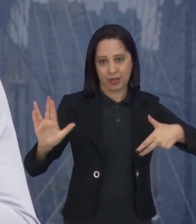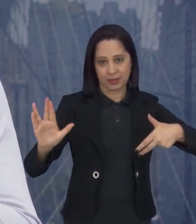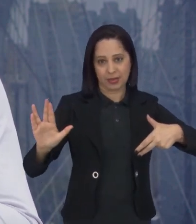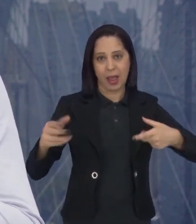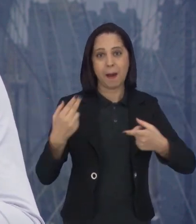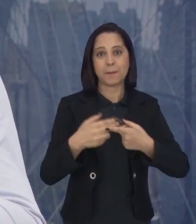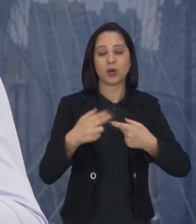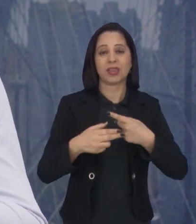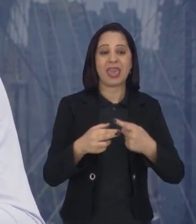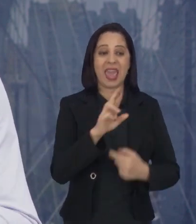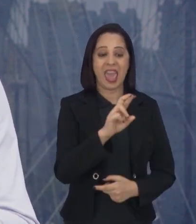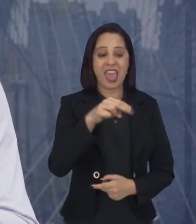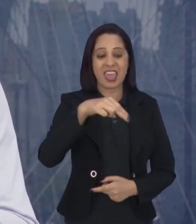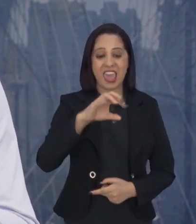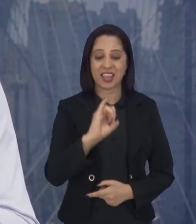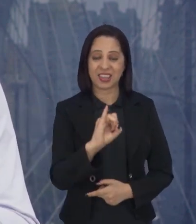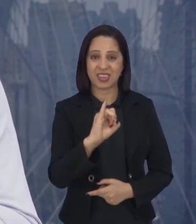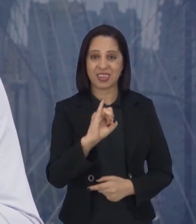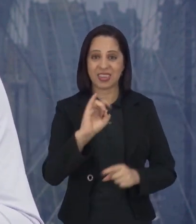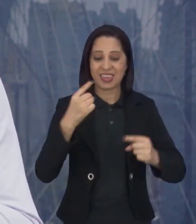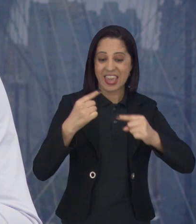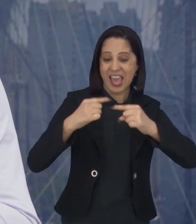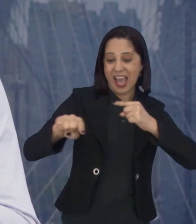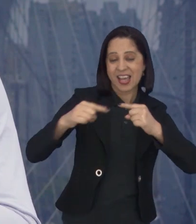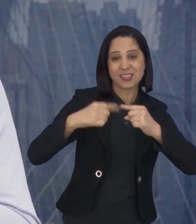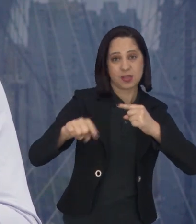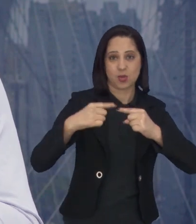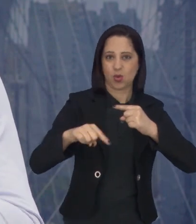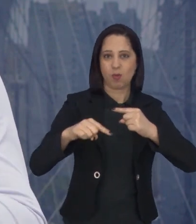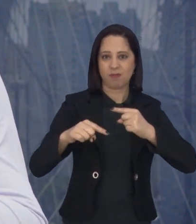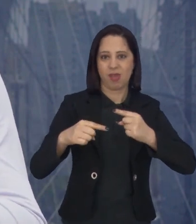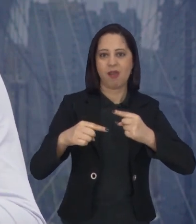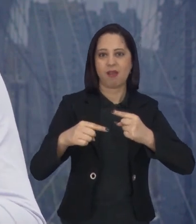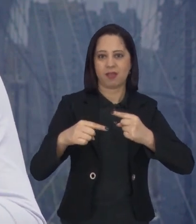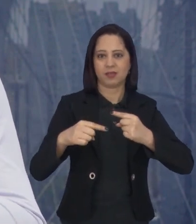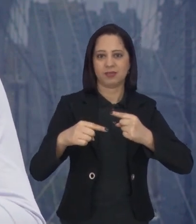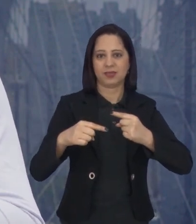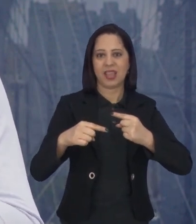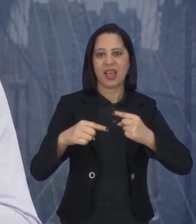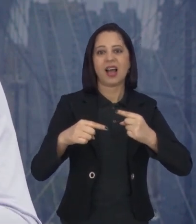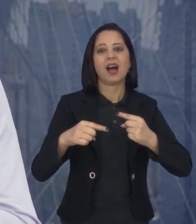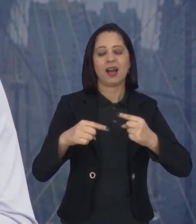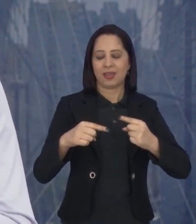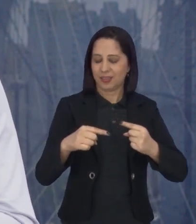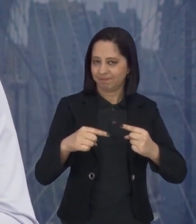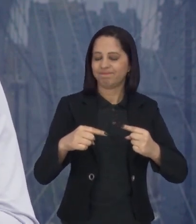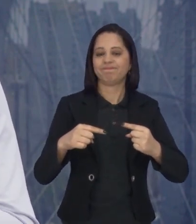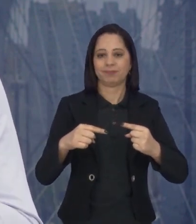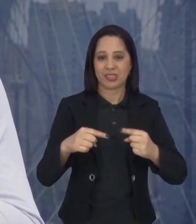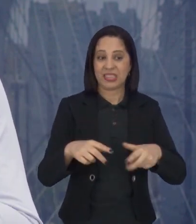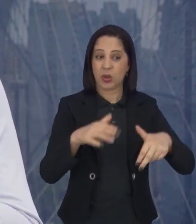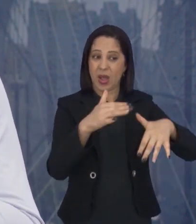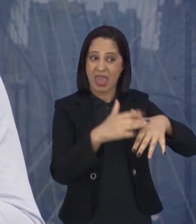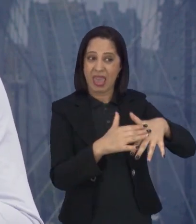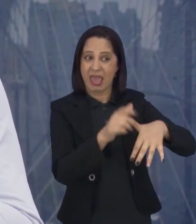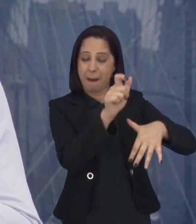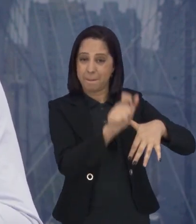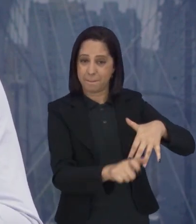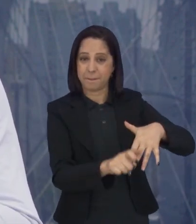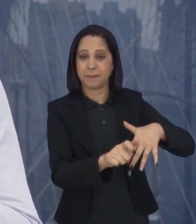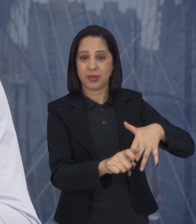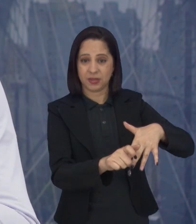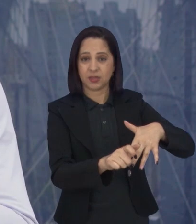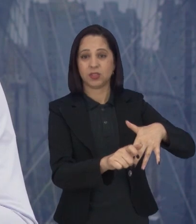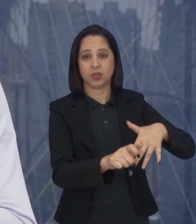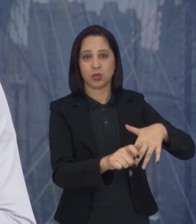RNI. Então, a cada 15, 10 dias, está dosando um RNI. E aí, é um gasto que esse paciente vai ter. Isso aí, então,